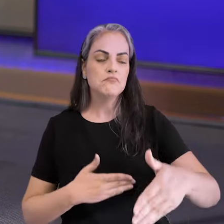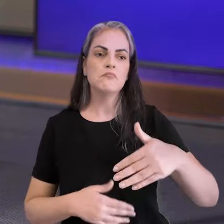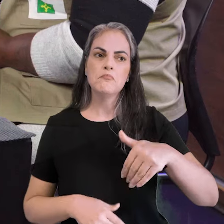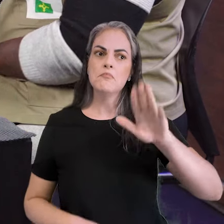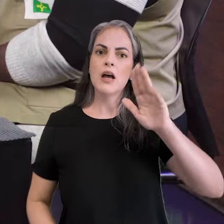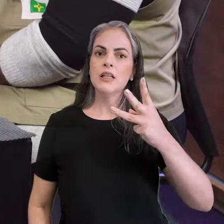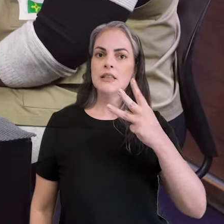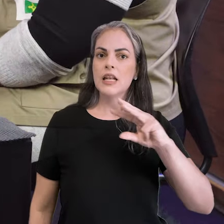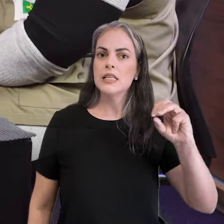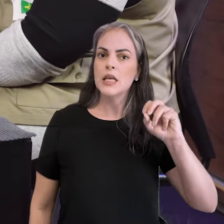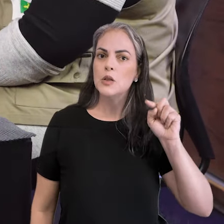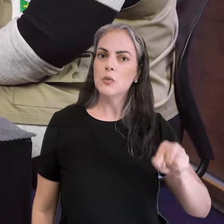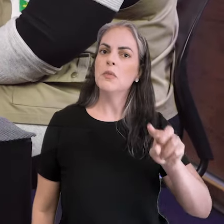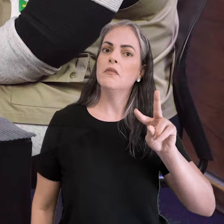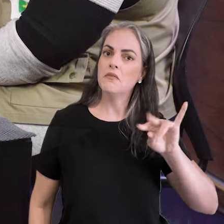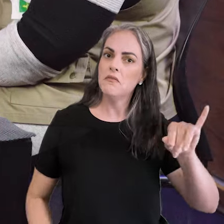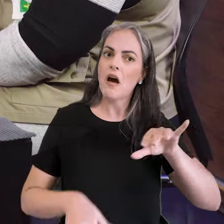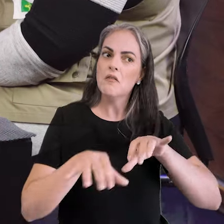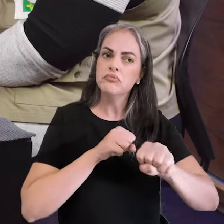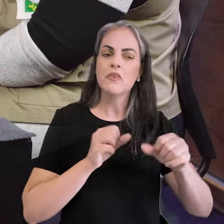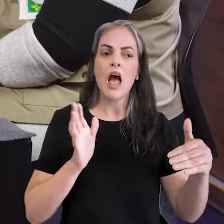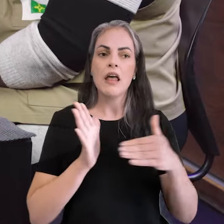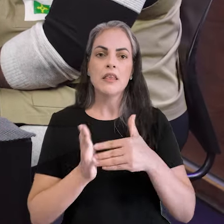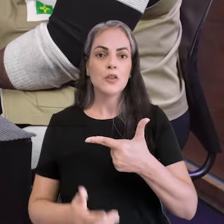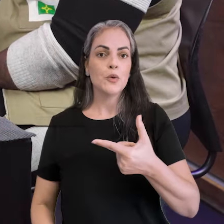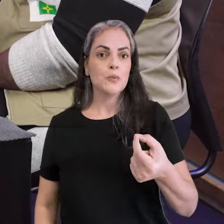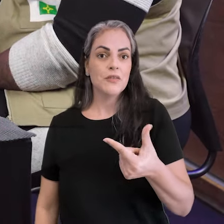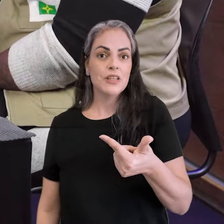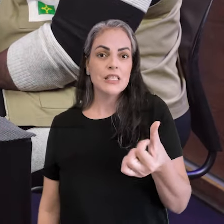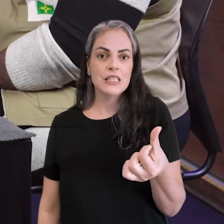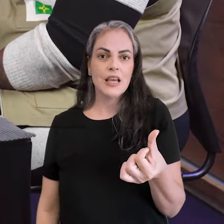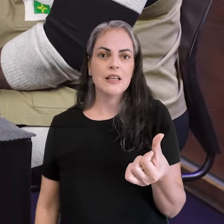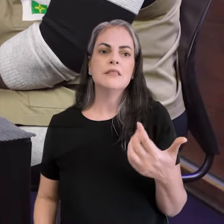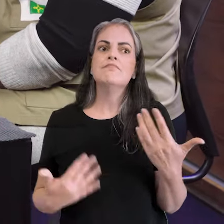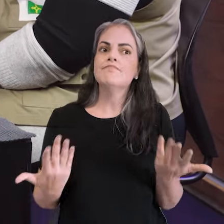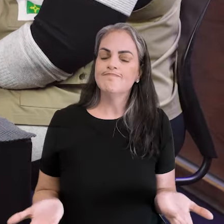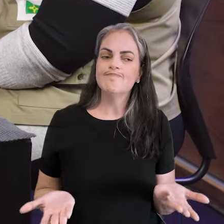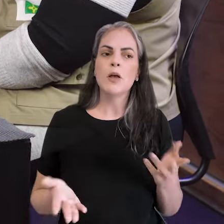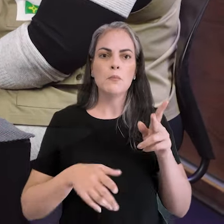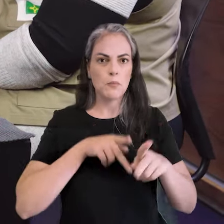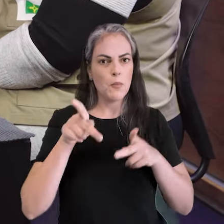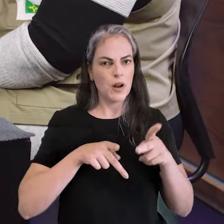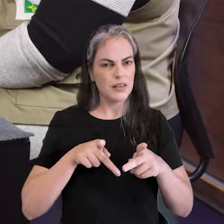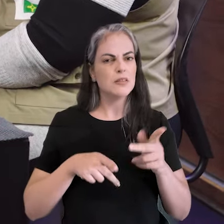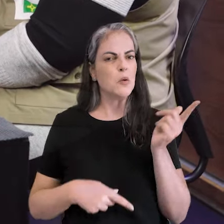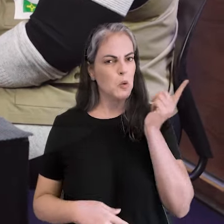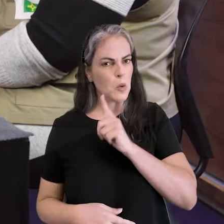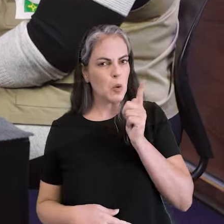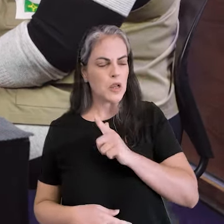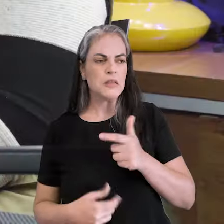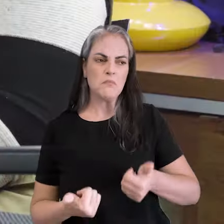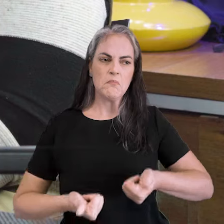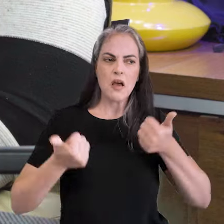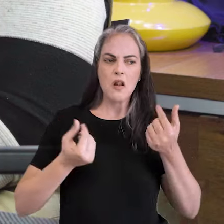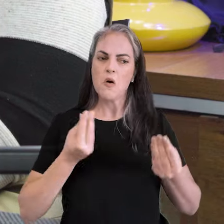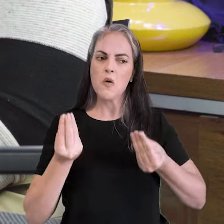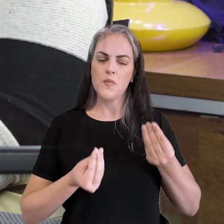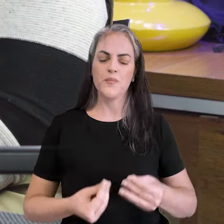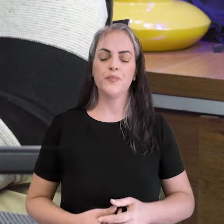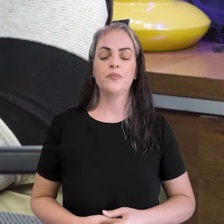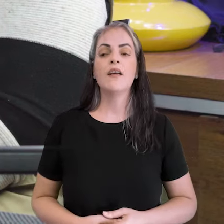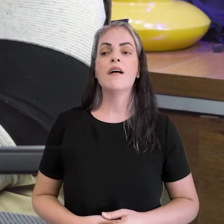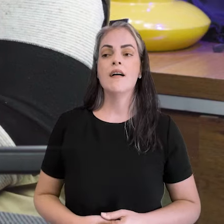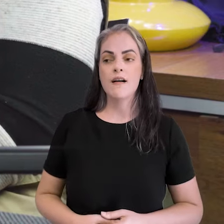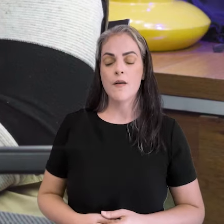300 mil estejam formados até 2026. Como é que a população se beneficia disso na prática? Então,